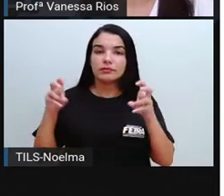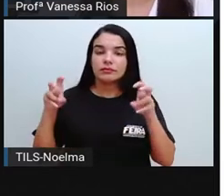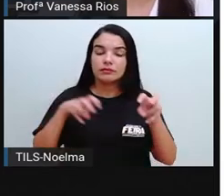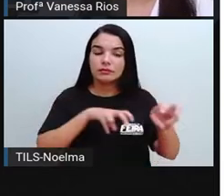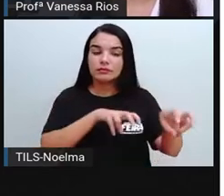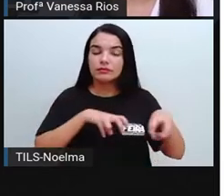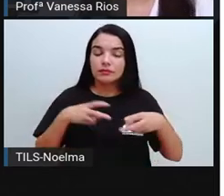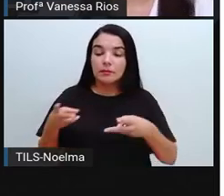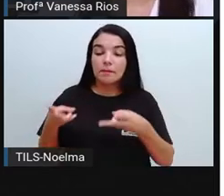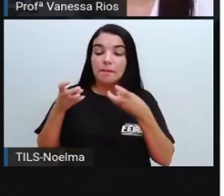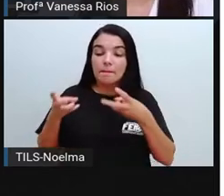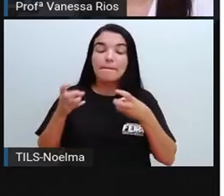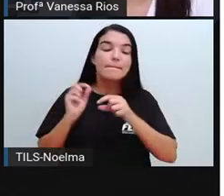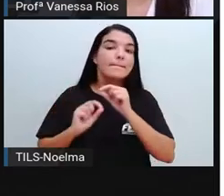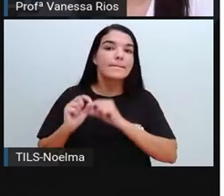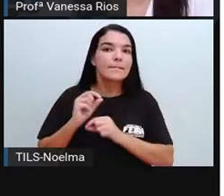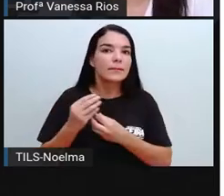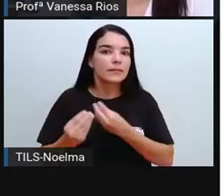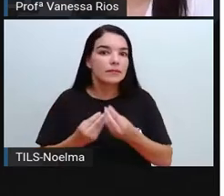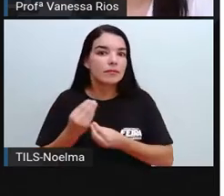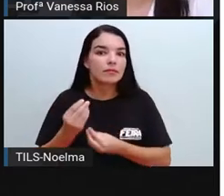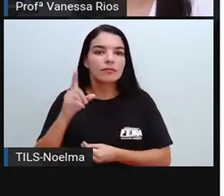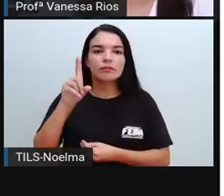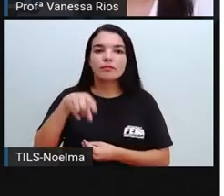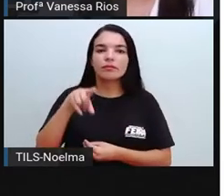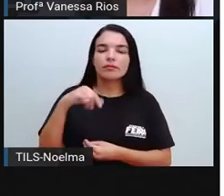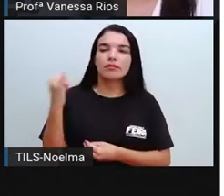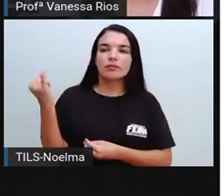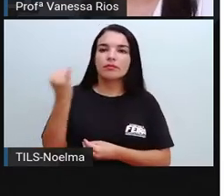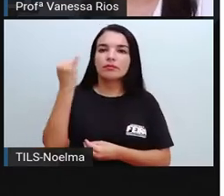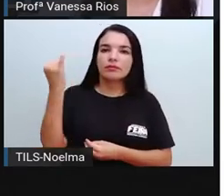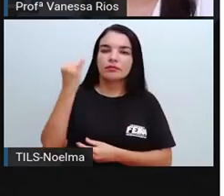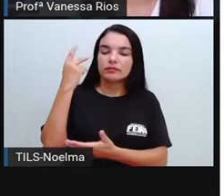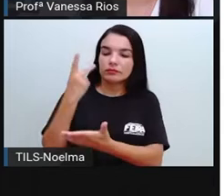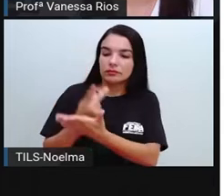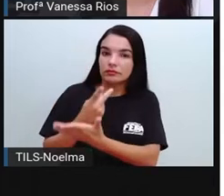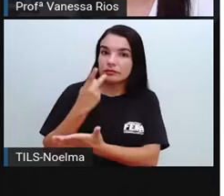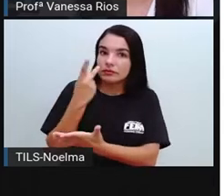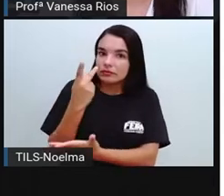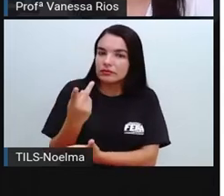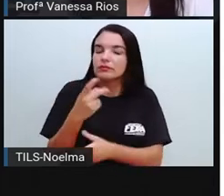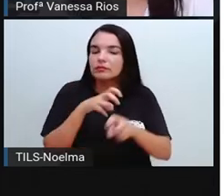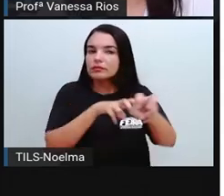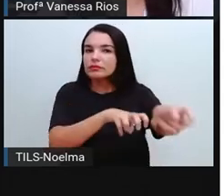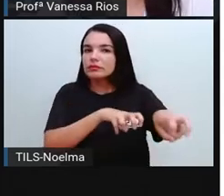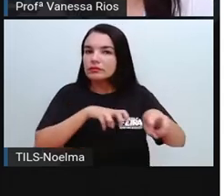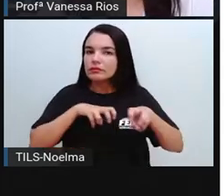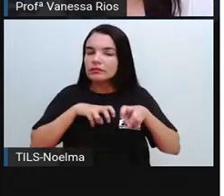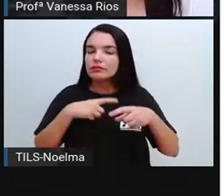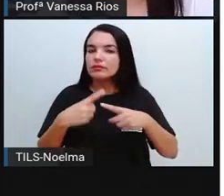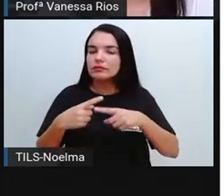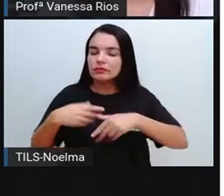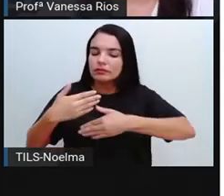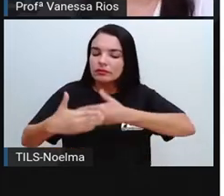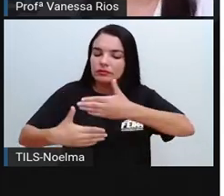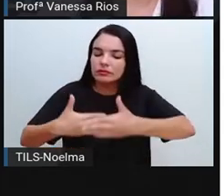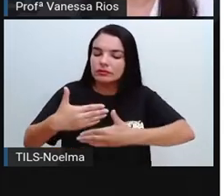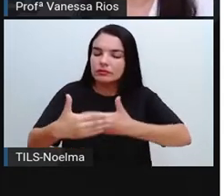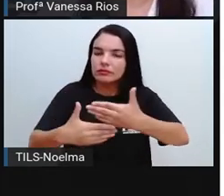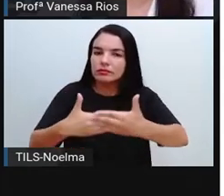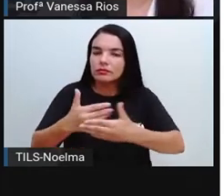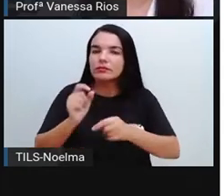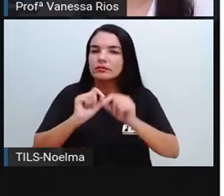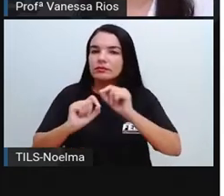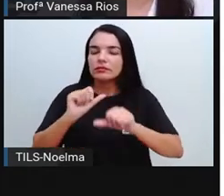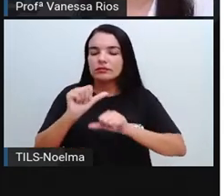percebendo como essa ação é importante, como ela se modificou no decorrer do tempo e de como